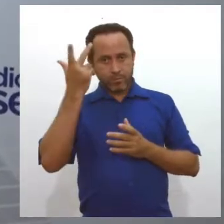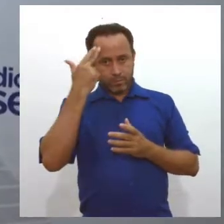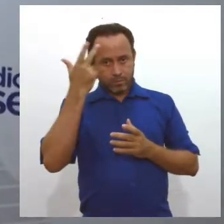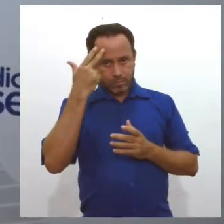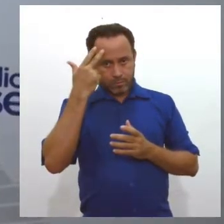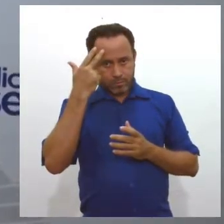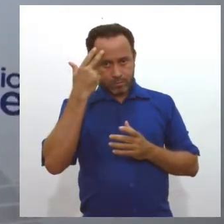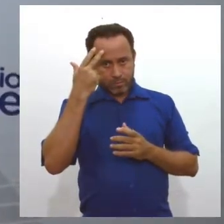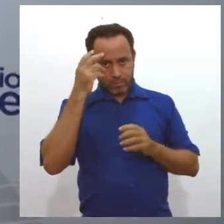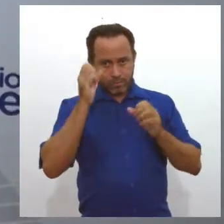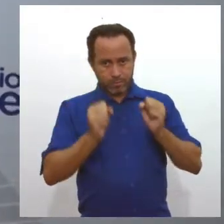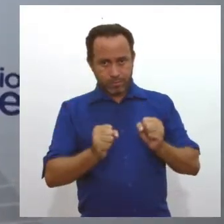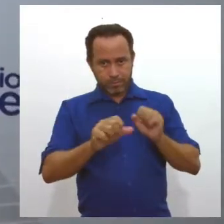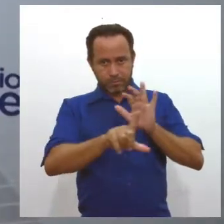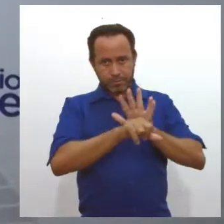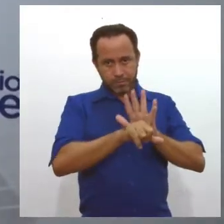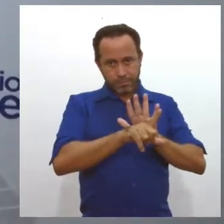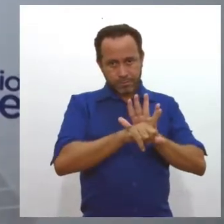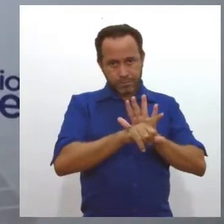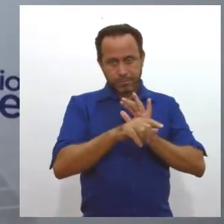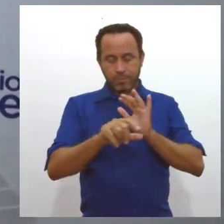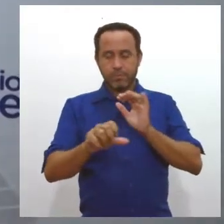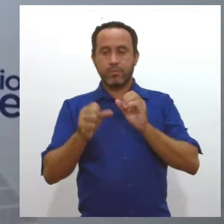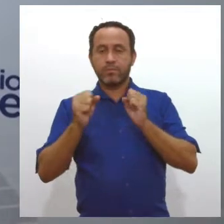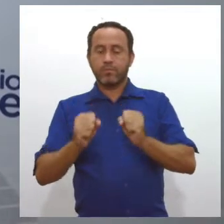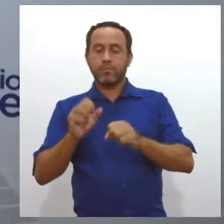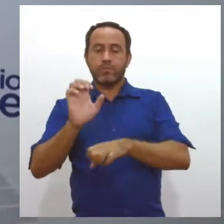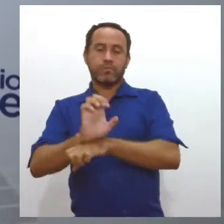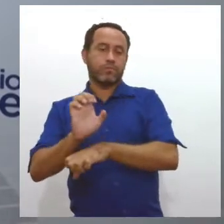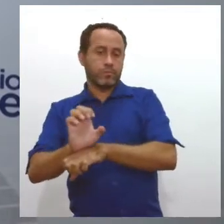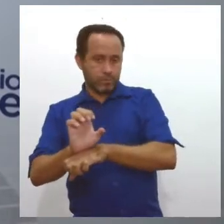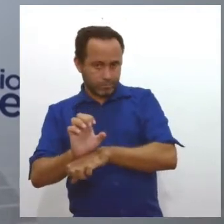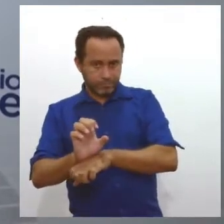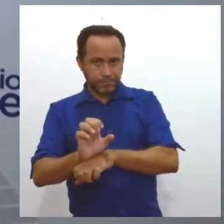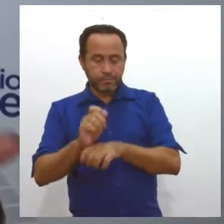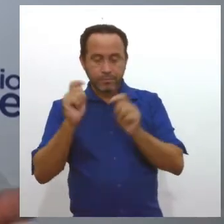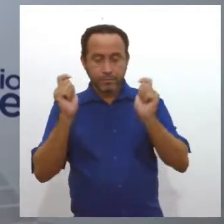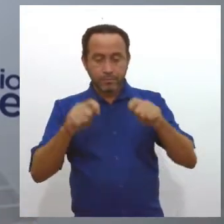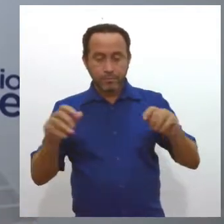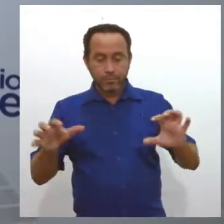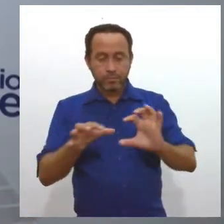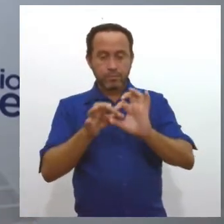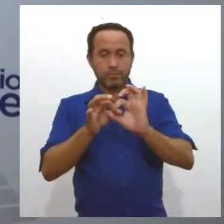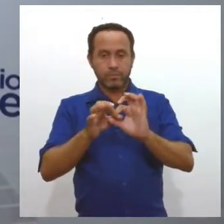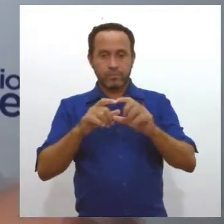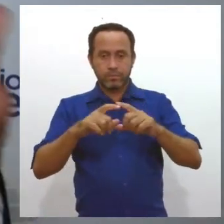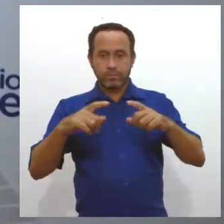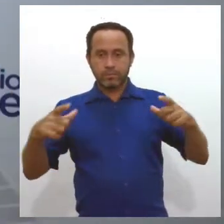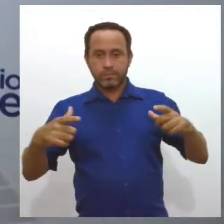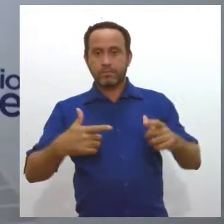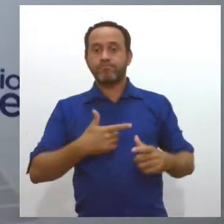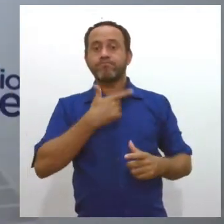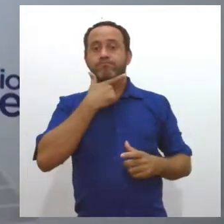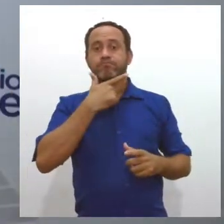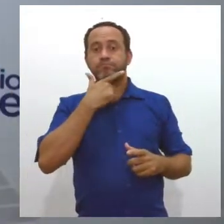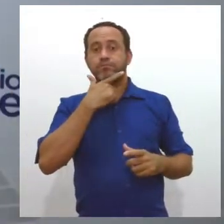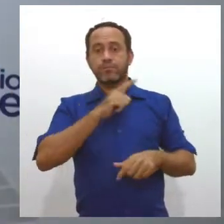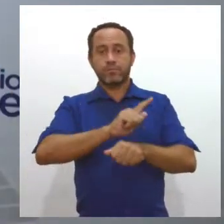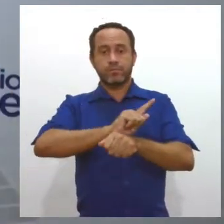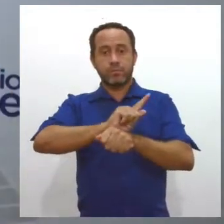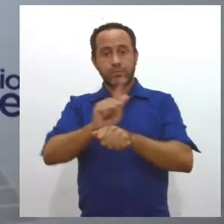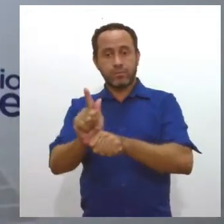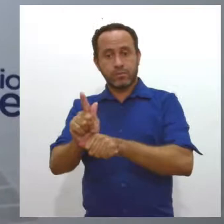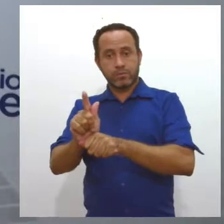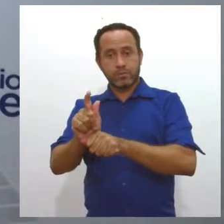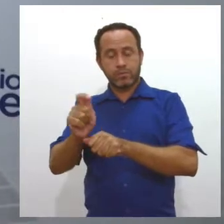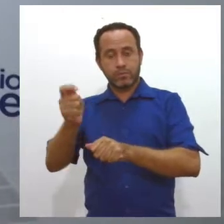tanto do Executivo quanto do Legislativo do Estado. A ideia era que pudesse se ampliar o número de vagas de gestores na